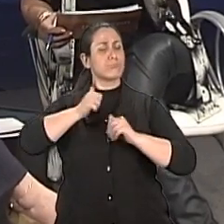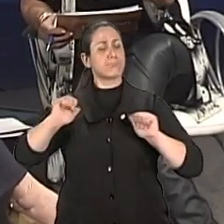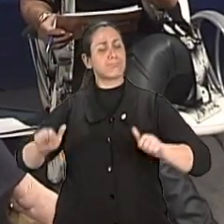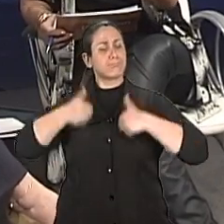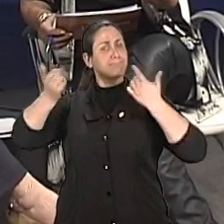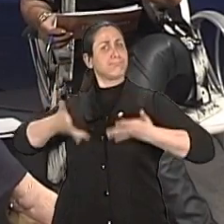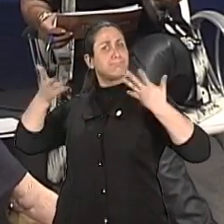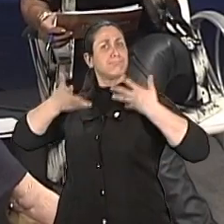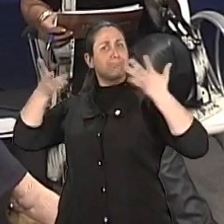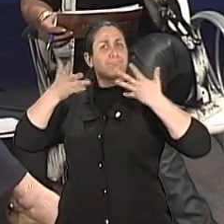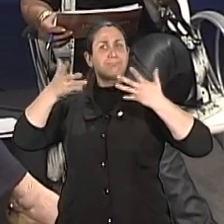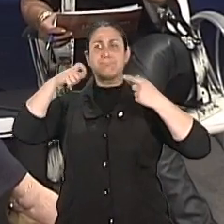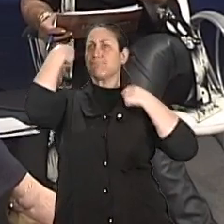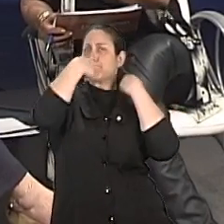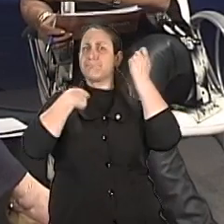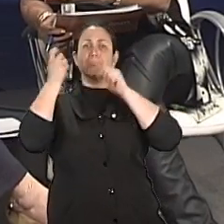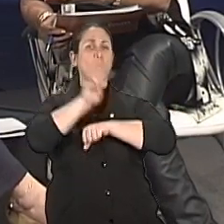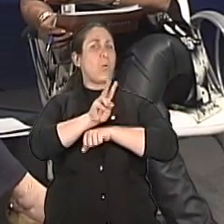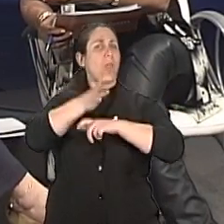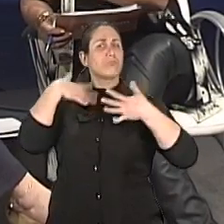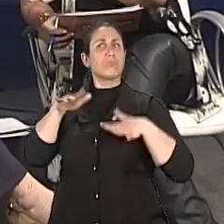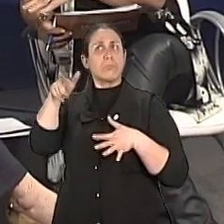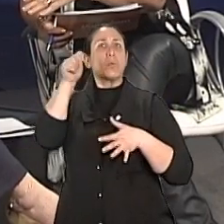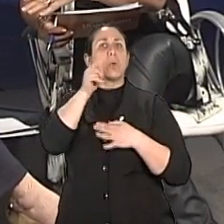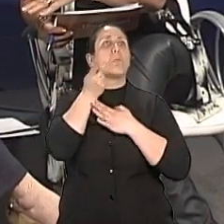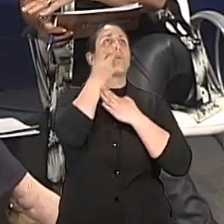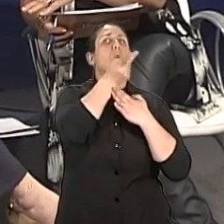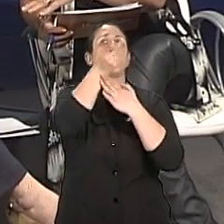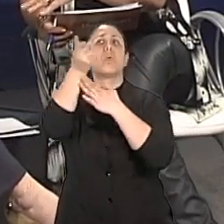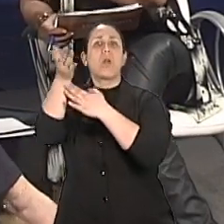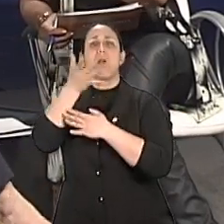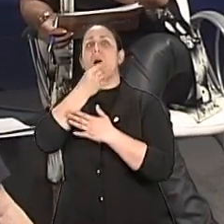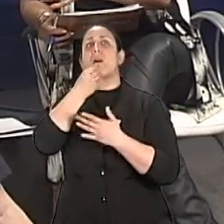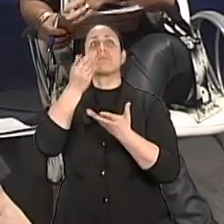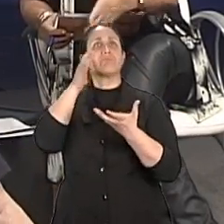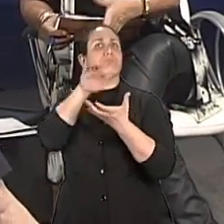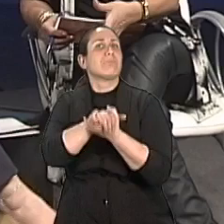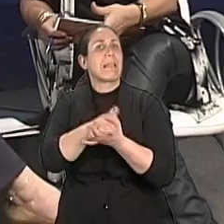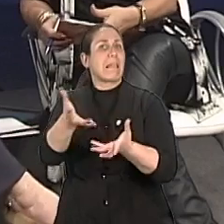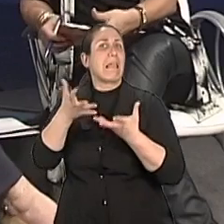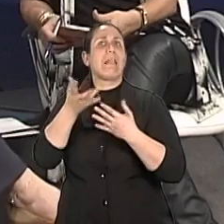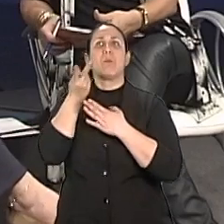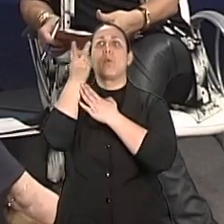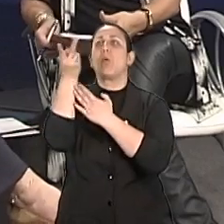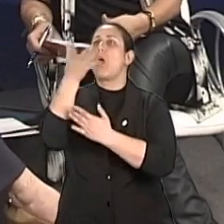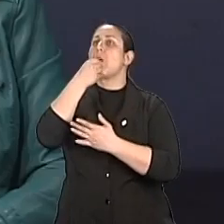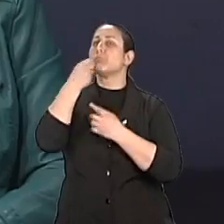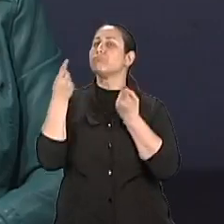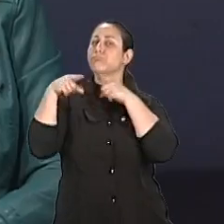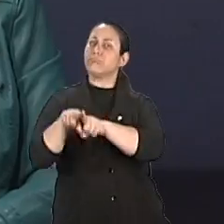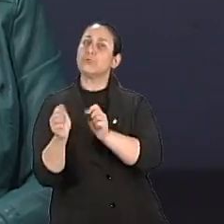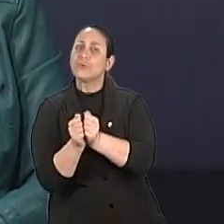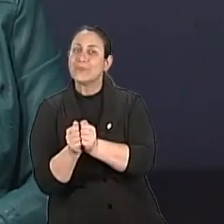incentivo para se buscar novos parceiros, também nessa faixa etária? Tem estímulo? Com certeza. A